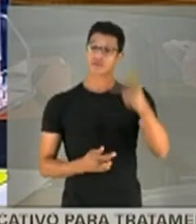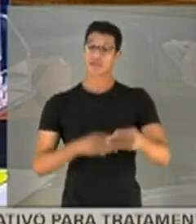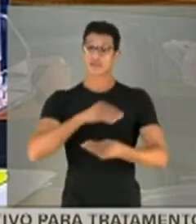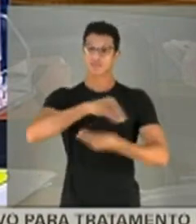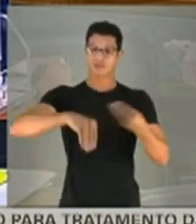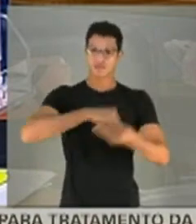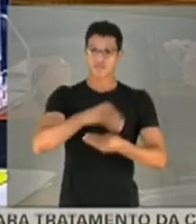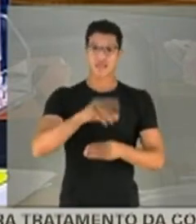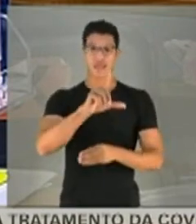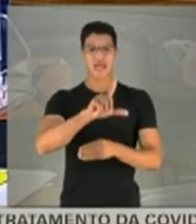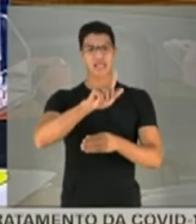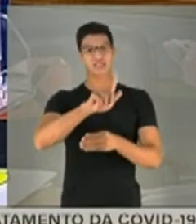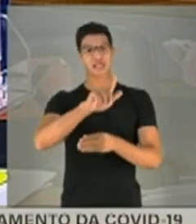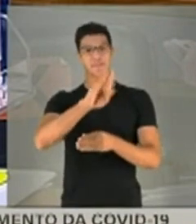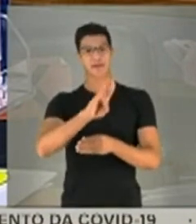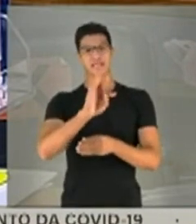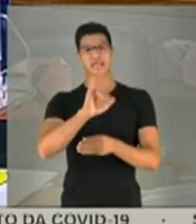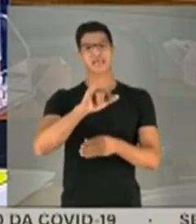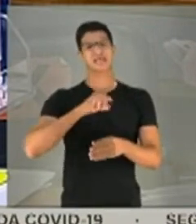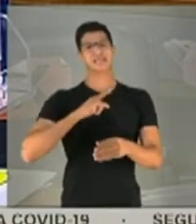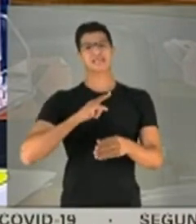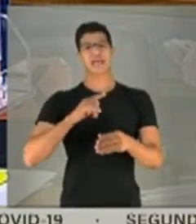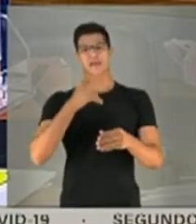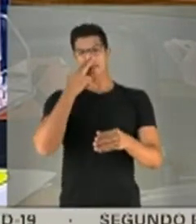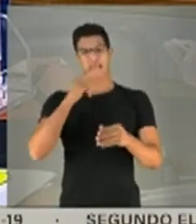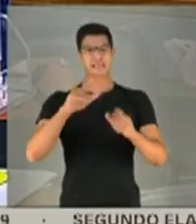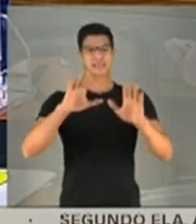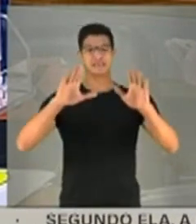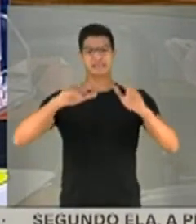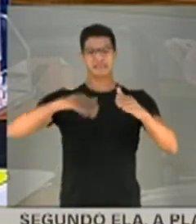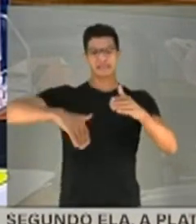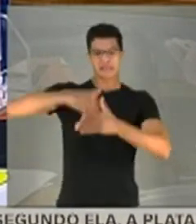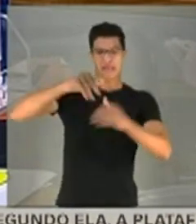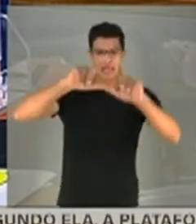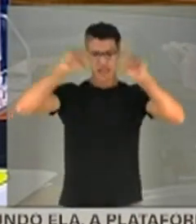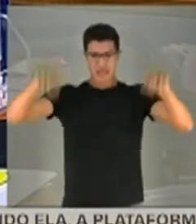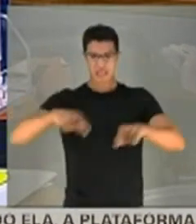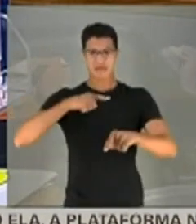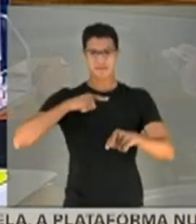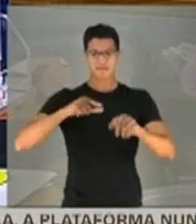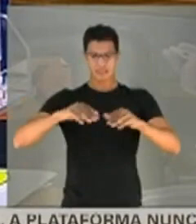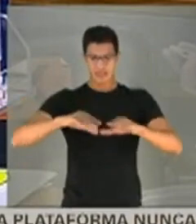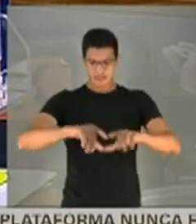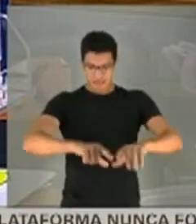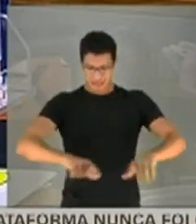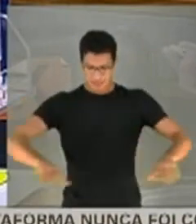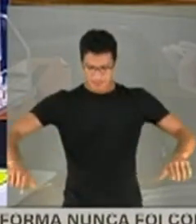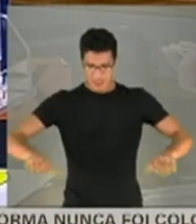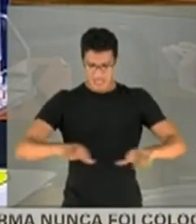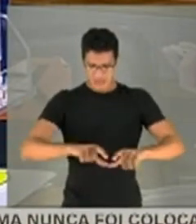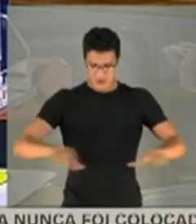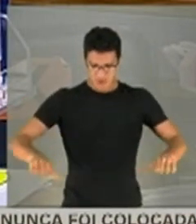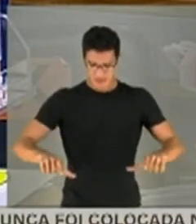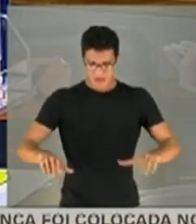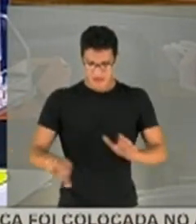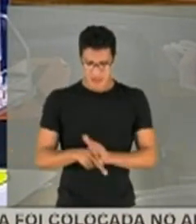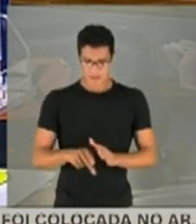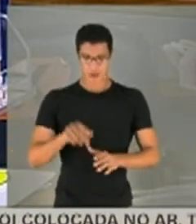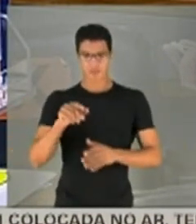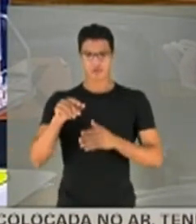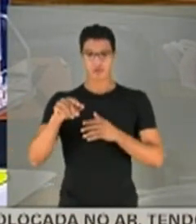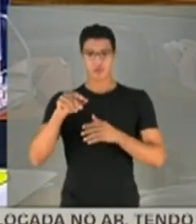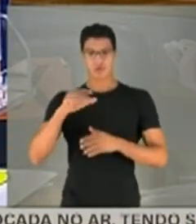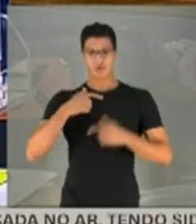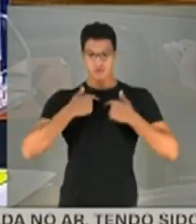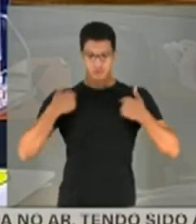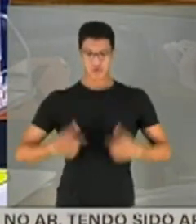envolve LGBTI. Eles têm um pênis na porta da Fiocruz. Todos os tapetes das portas são a figura do Che Guevara.